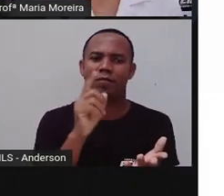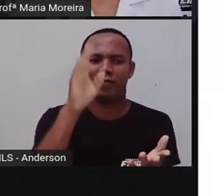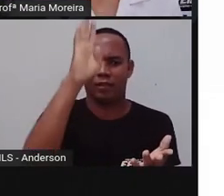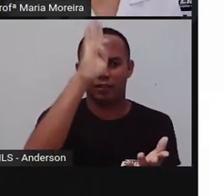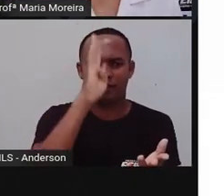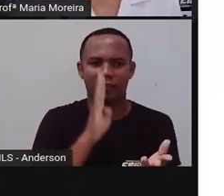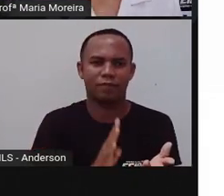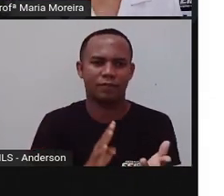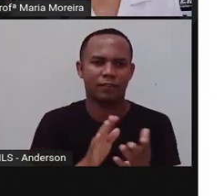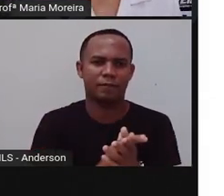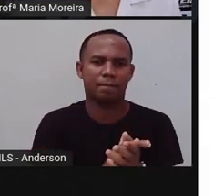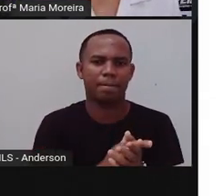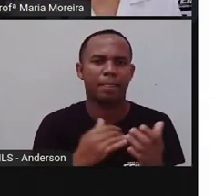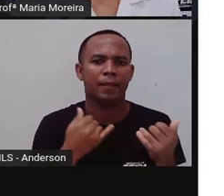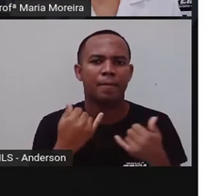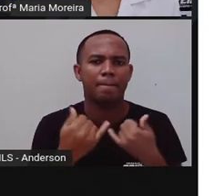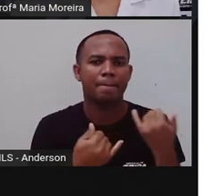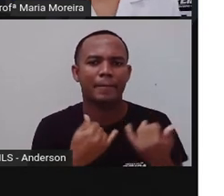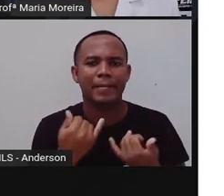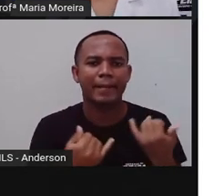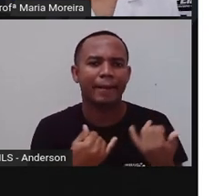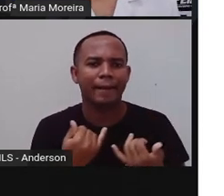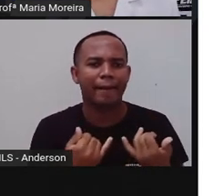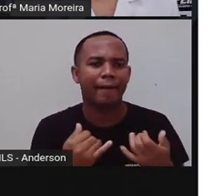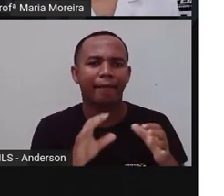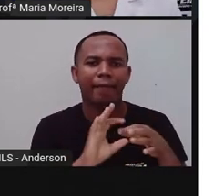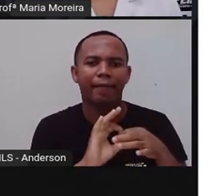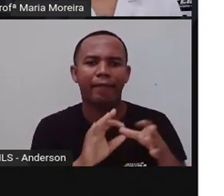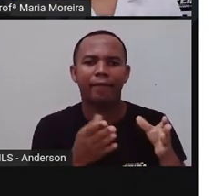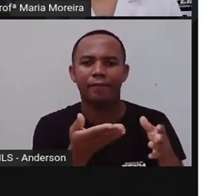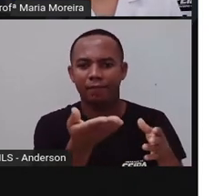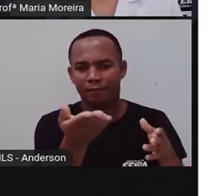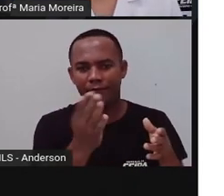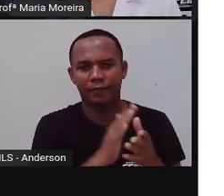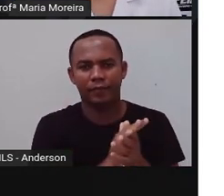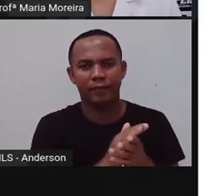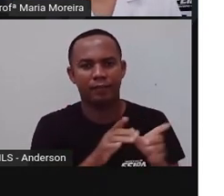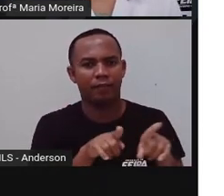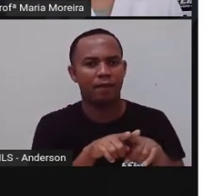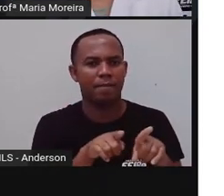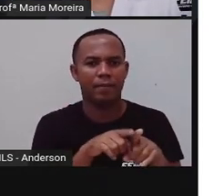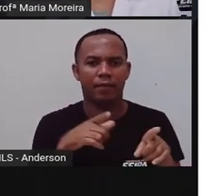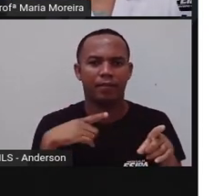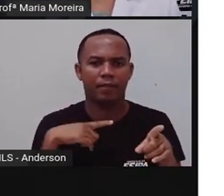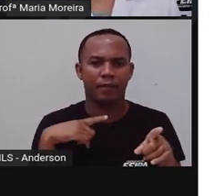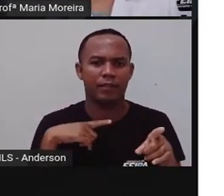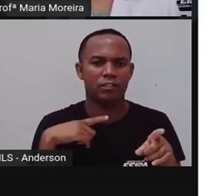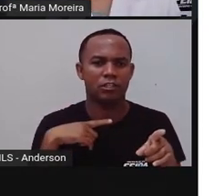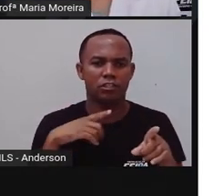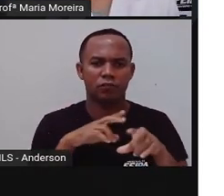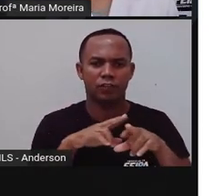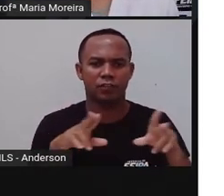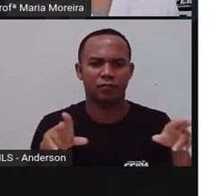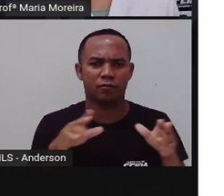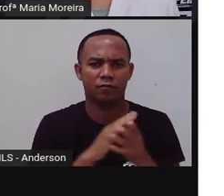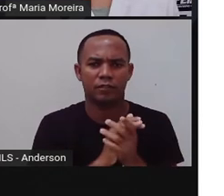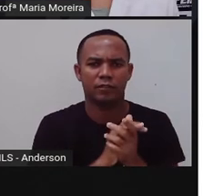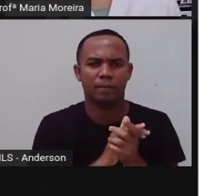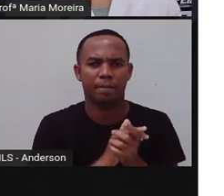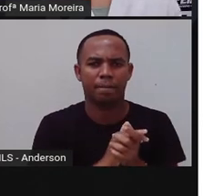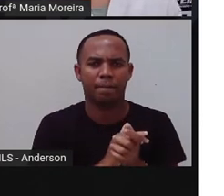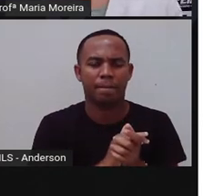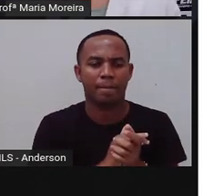praça, brincar com os brinquedos que são disponibilizados na praça, escorrega, balança, você precisa pagar? Não.